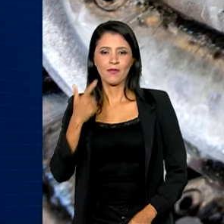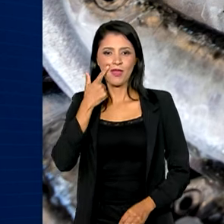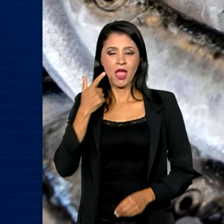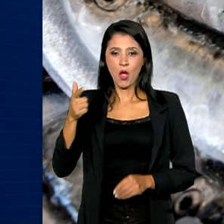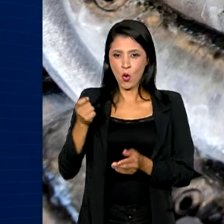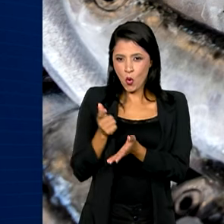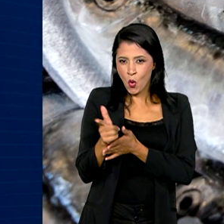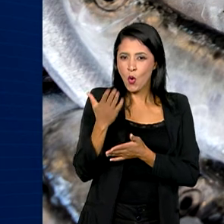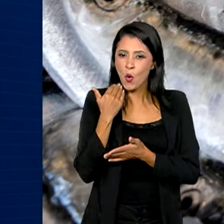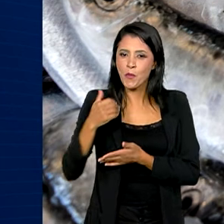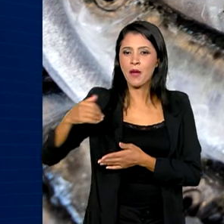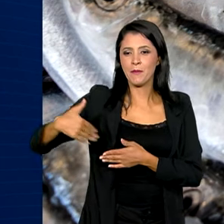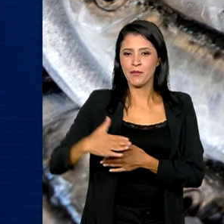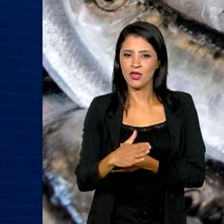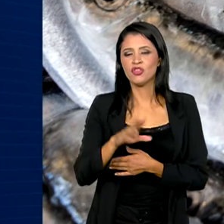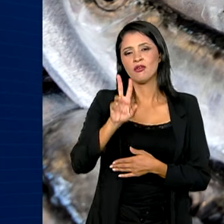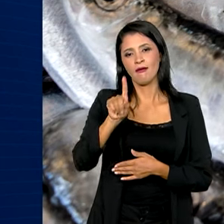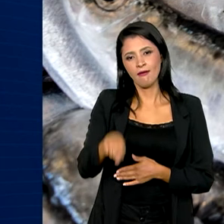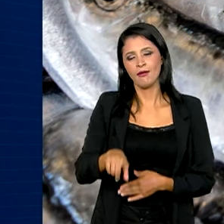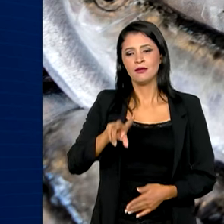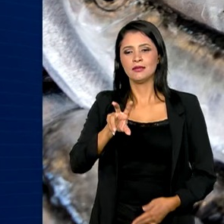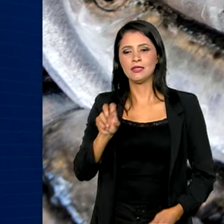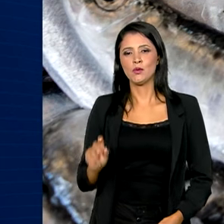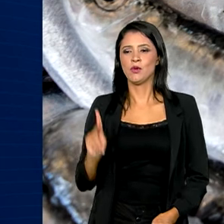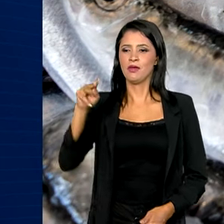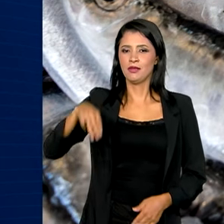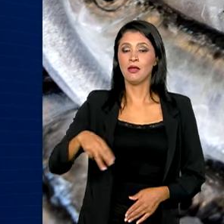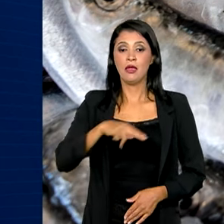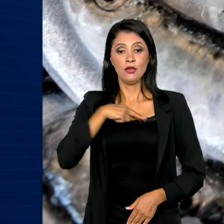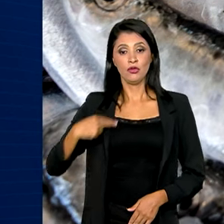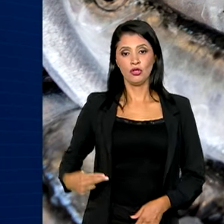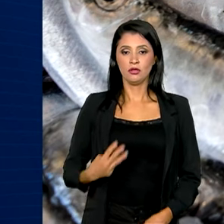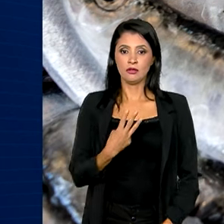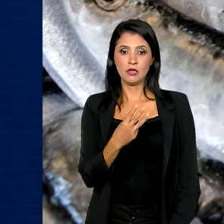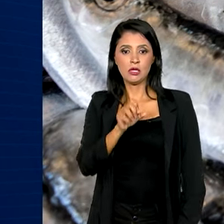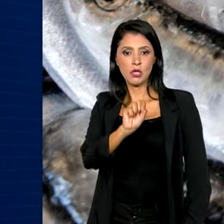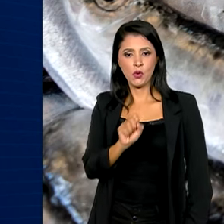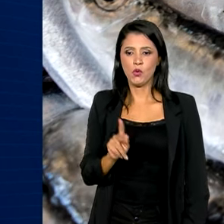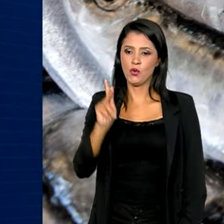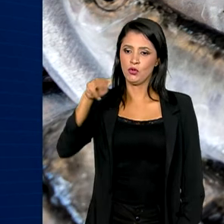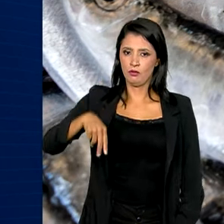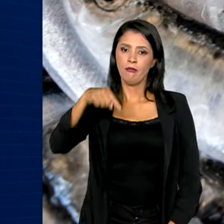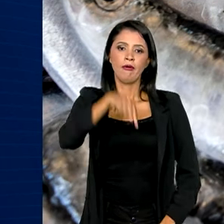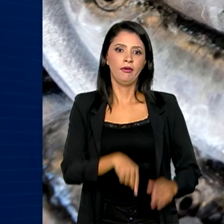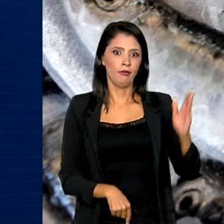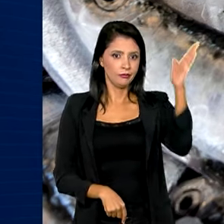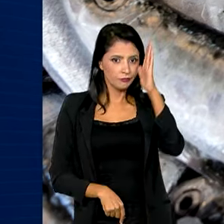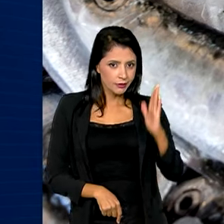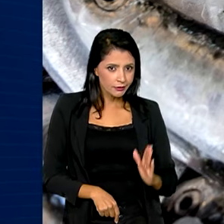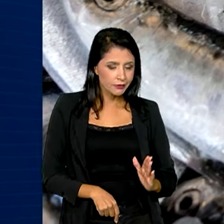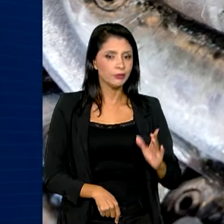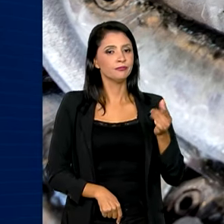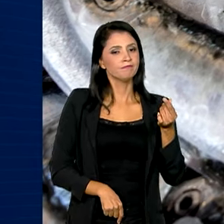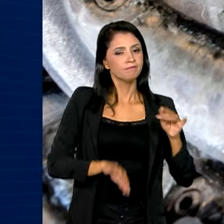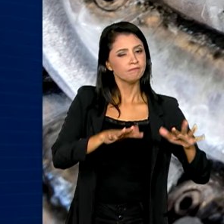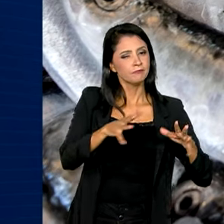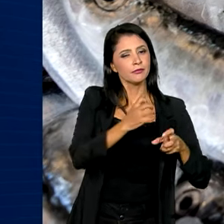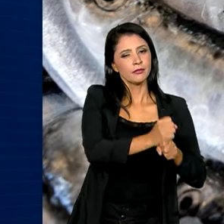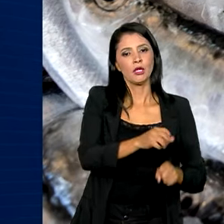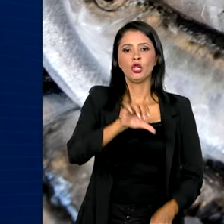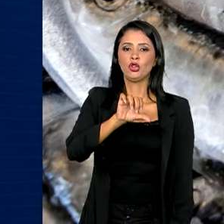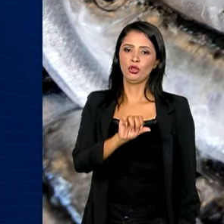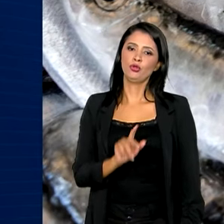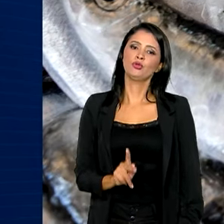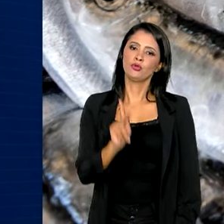na casa dos 50 quilos e na China 38 quilos, no Brasil, esse consumo fica em 9 quilos